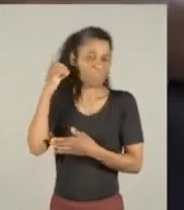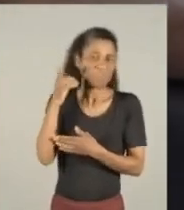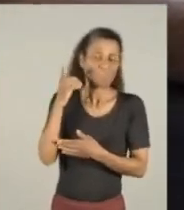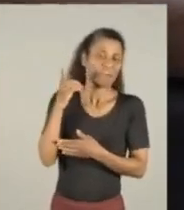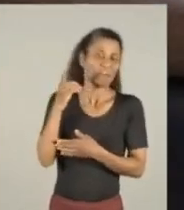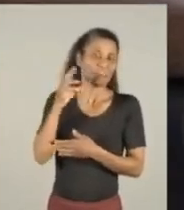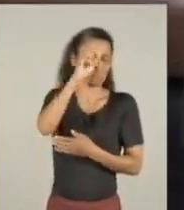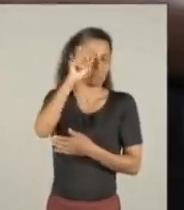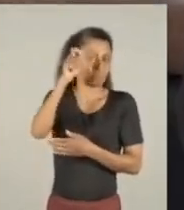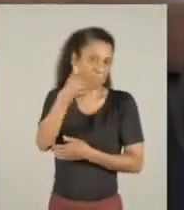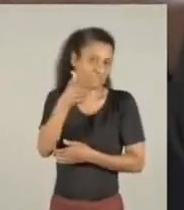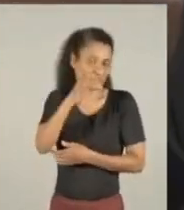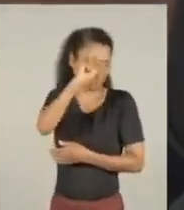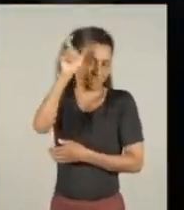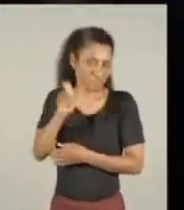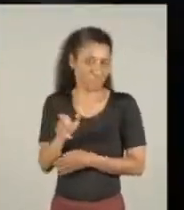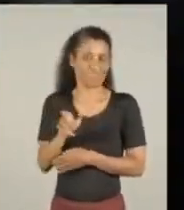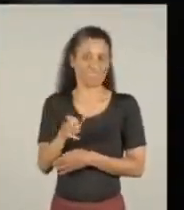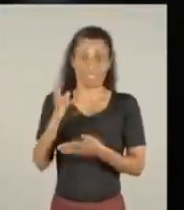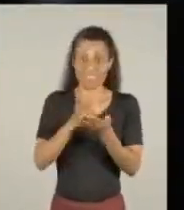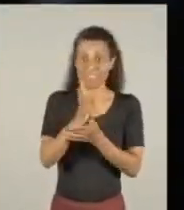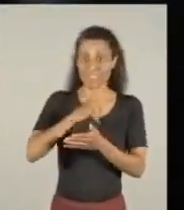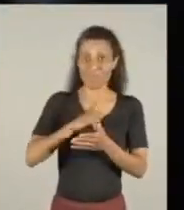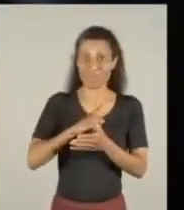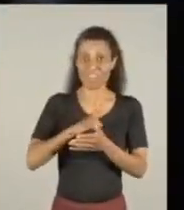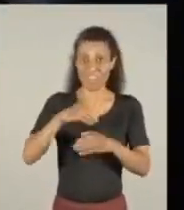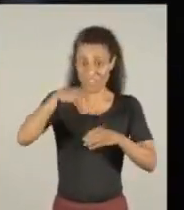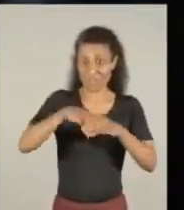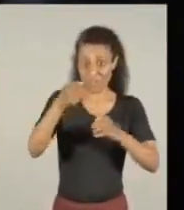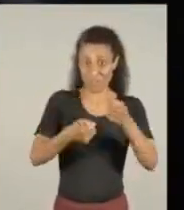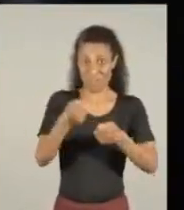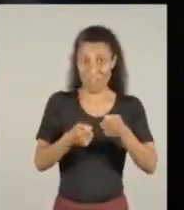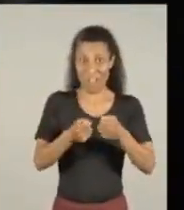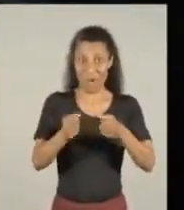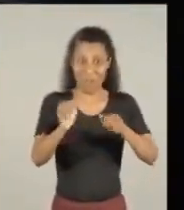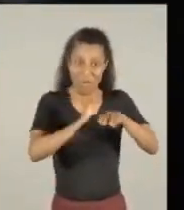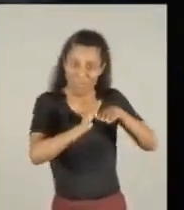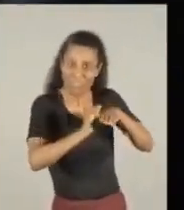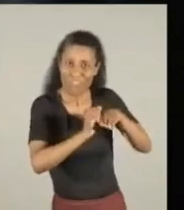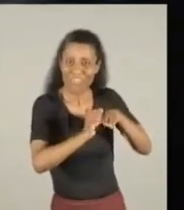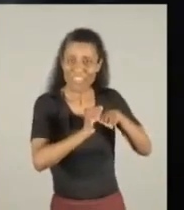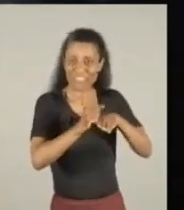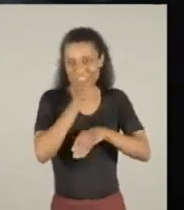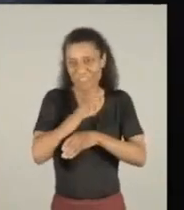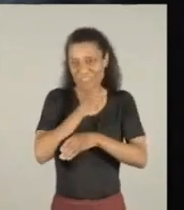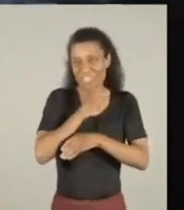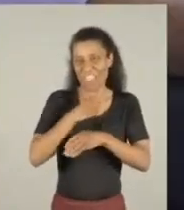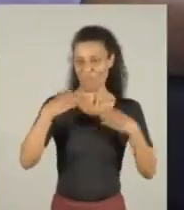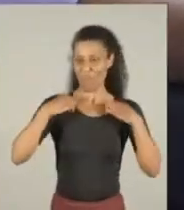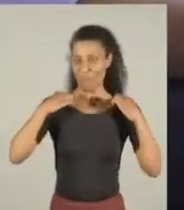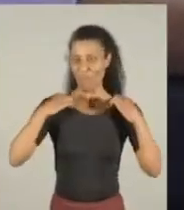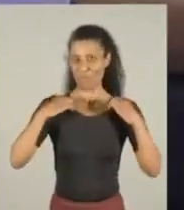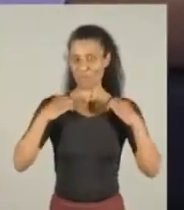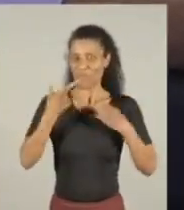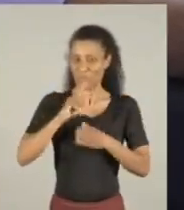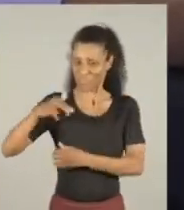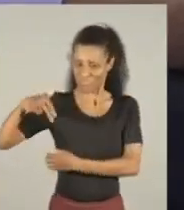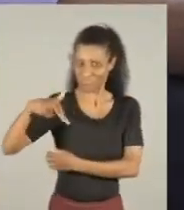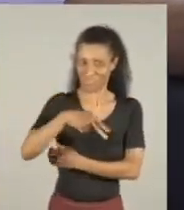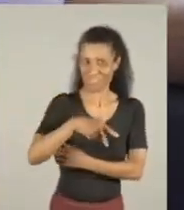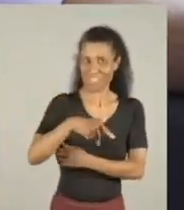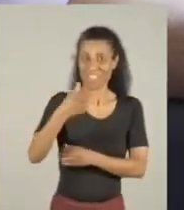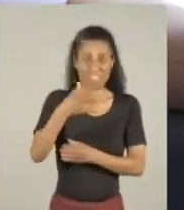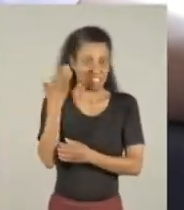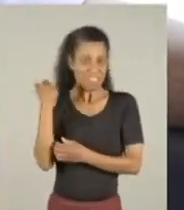-prefeito, sempre tenho uma roupa dentro do carro, tênis, bom velho. Porque o bom tênis é aquele velho para caminhar. E quando o vice